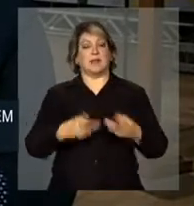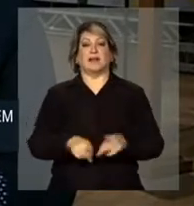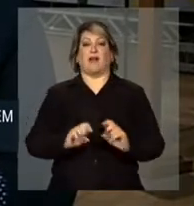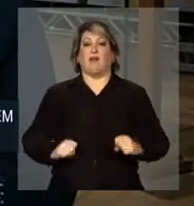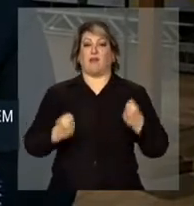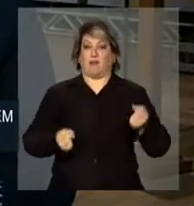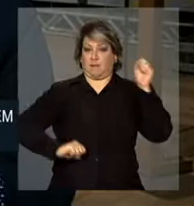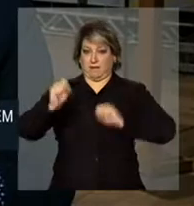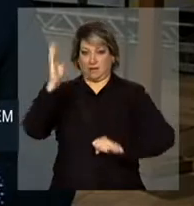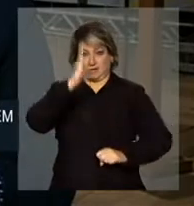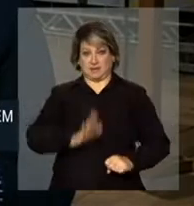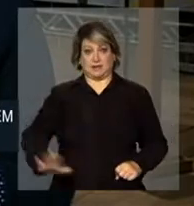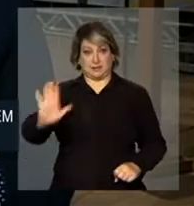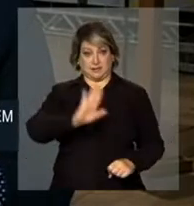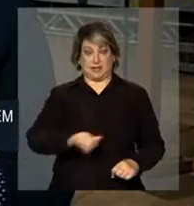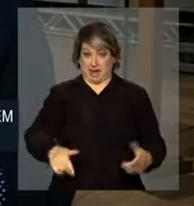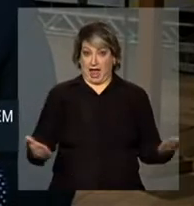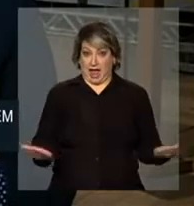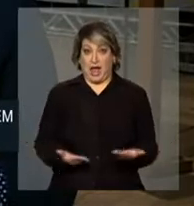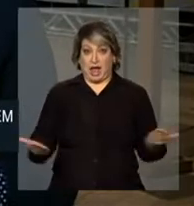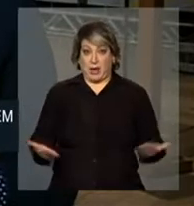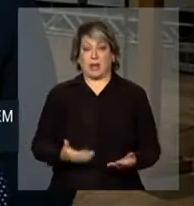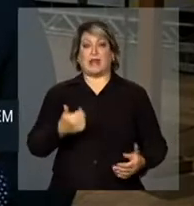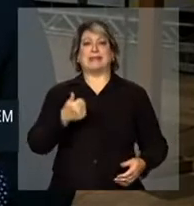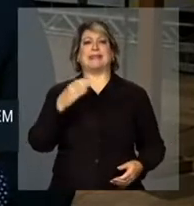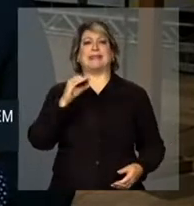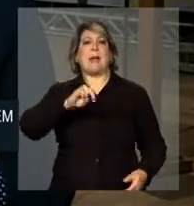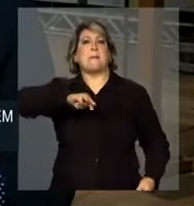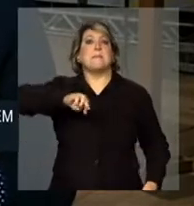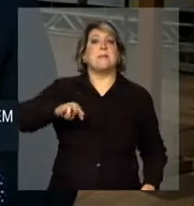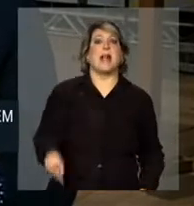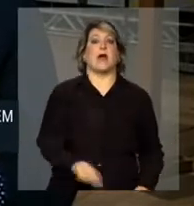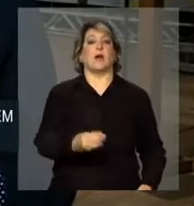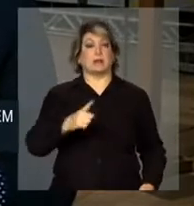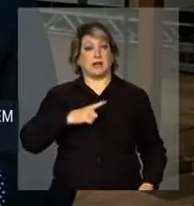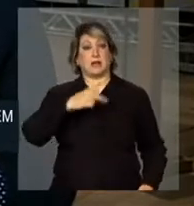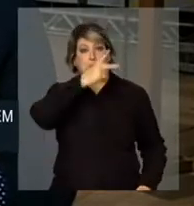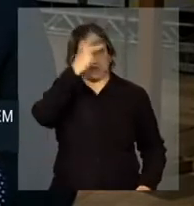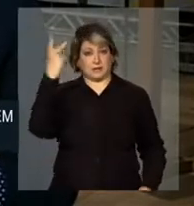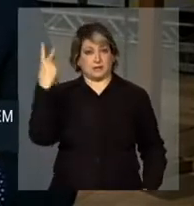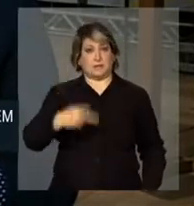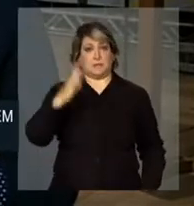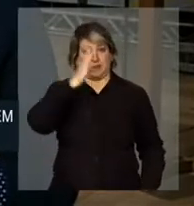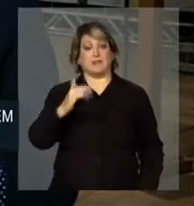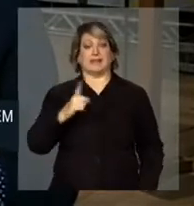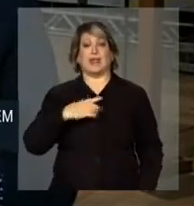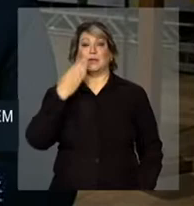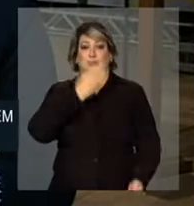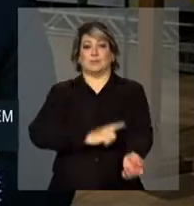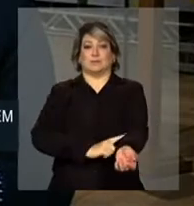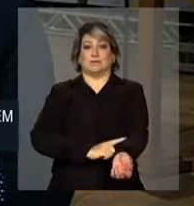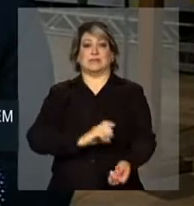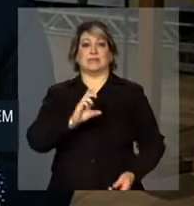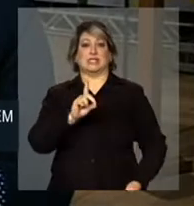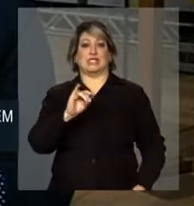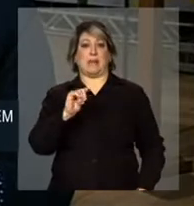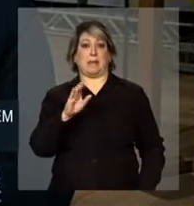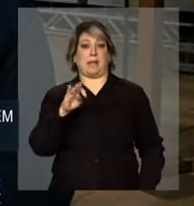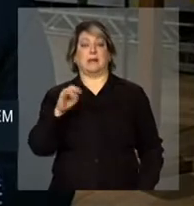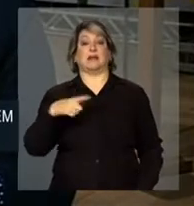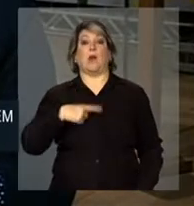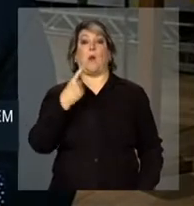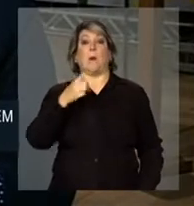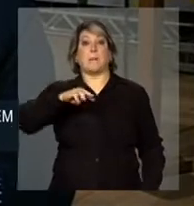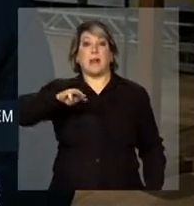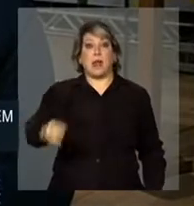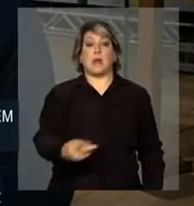a indústria nacional. Atualmente, há 10 milhões de brasileiros com diabetes e também cerca de 1 milhão e